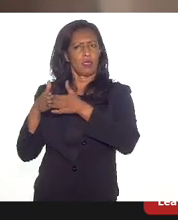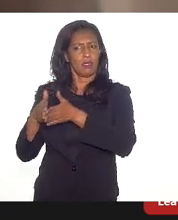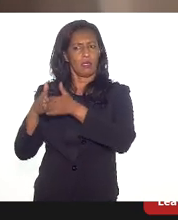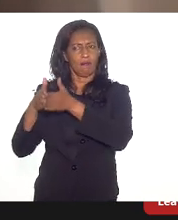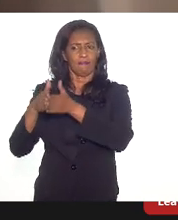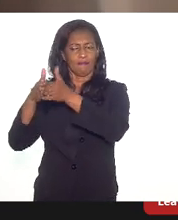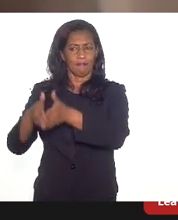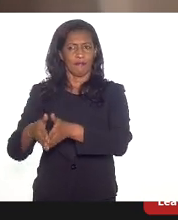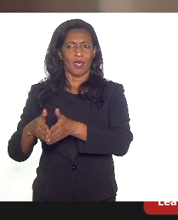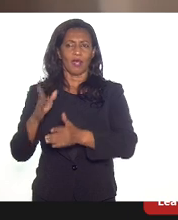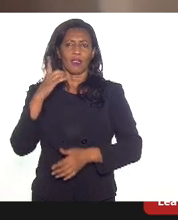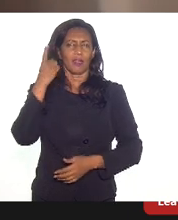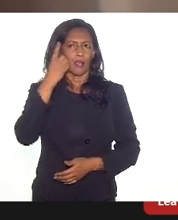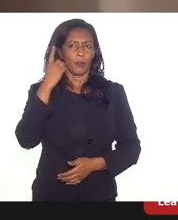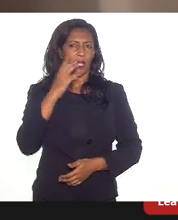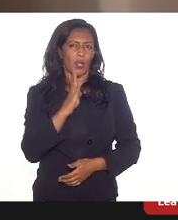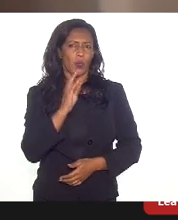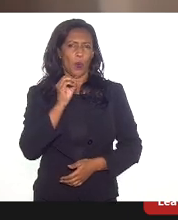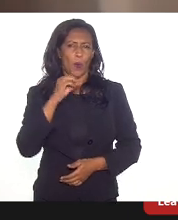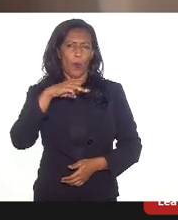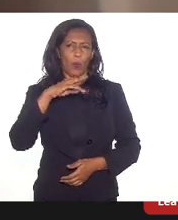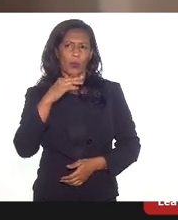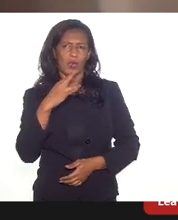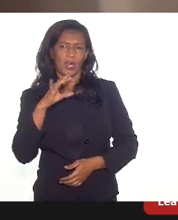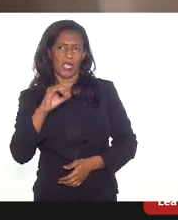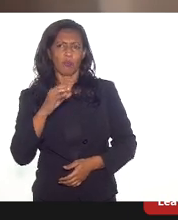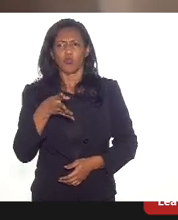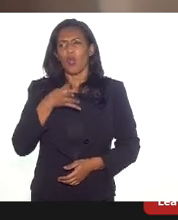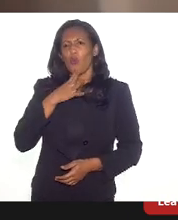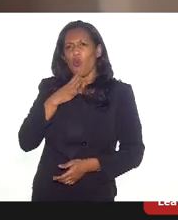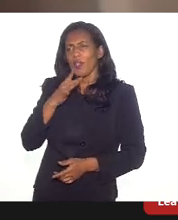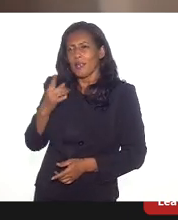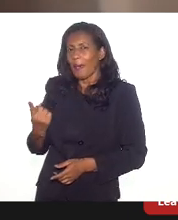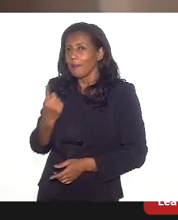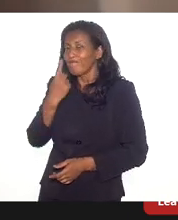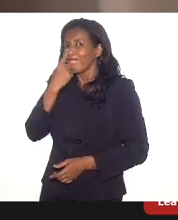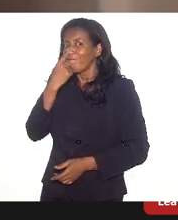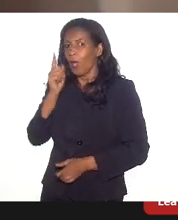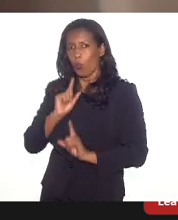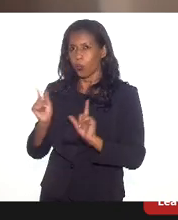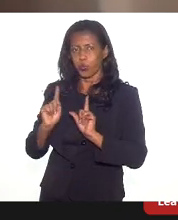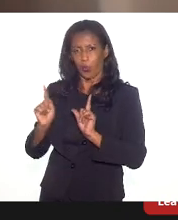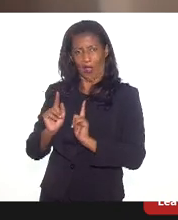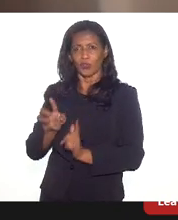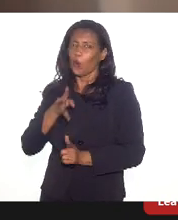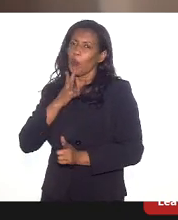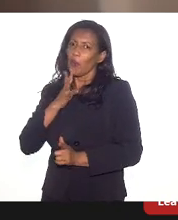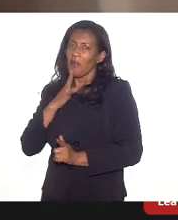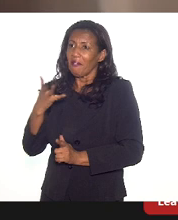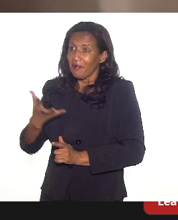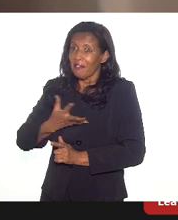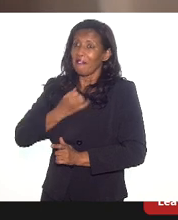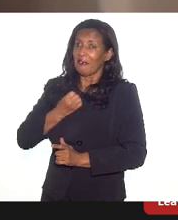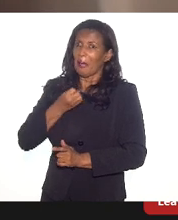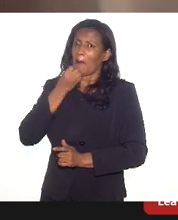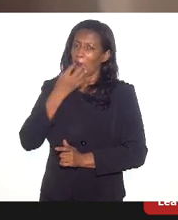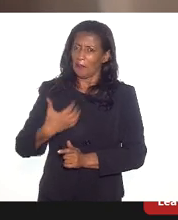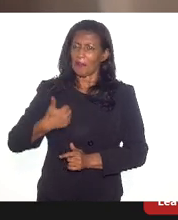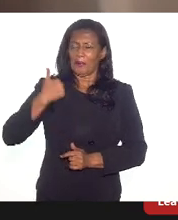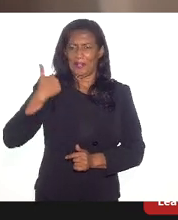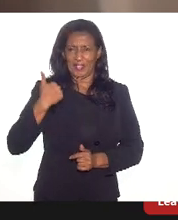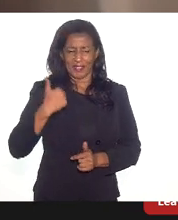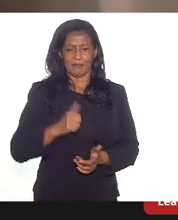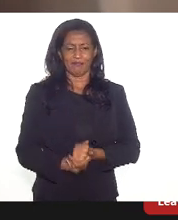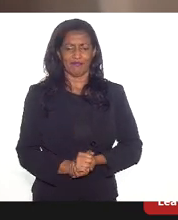Bom Tempo, lá de Petrópolis, que eu já conhecia, mas não tinha intimidade, também estou tendo uma surpresa muito positiva,